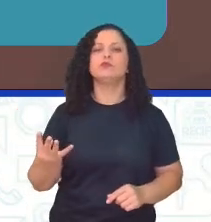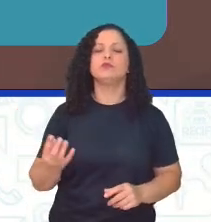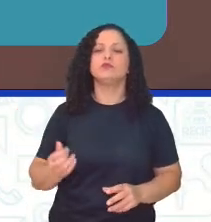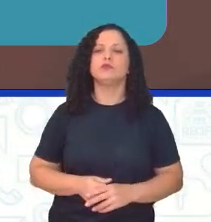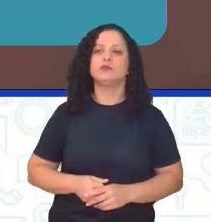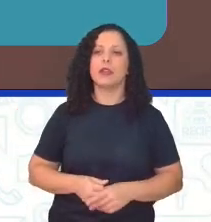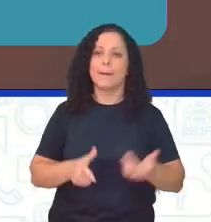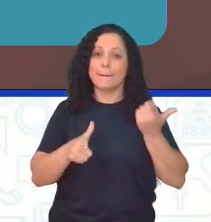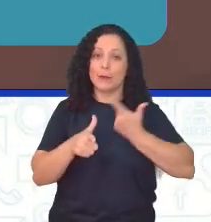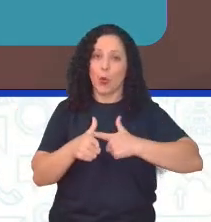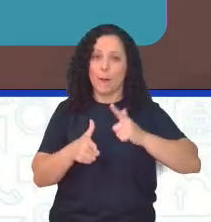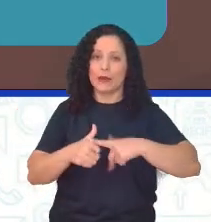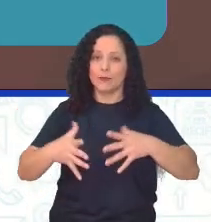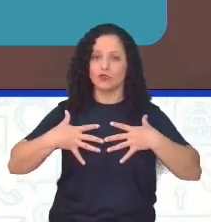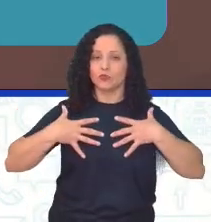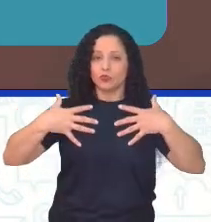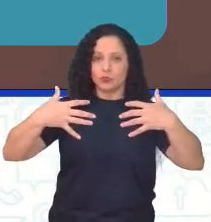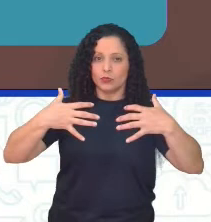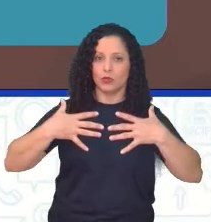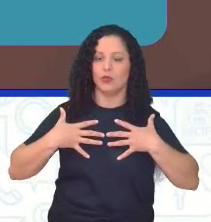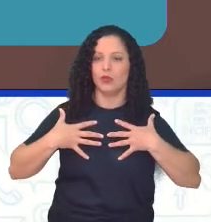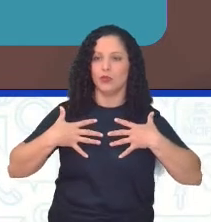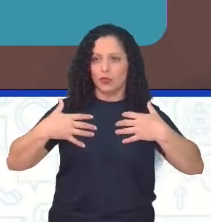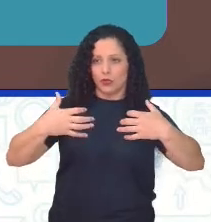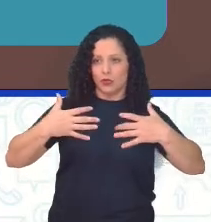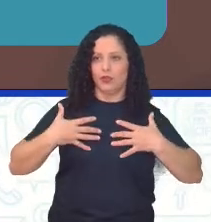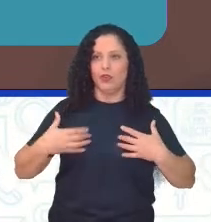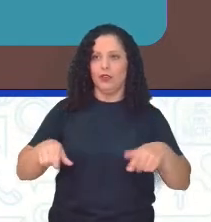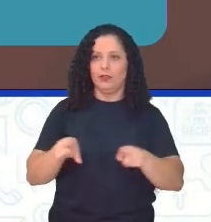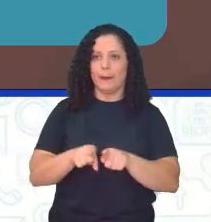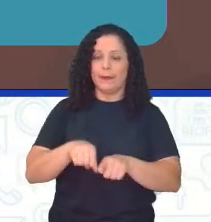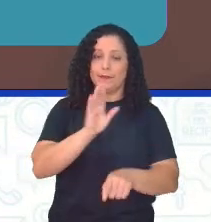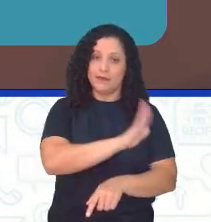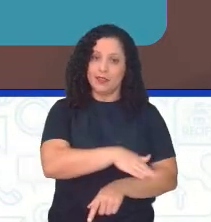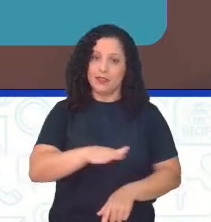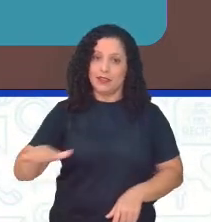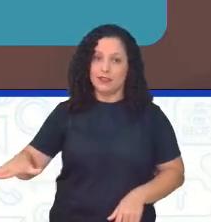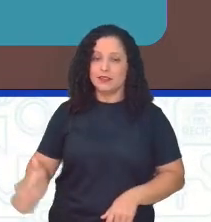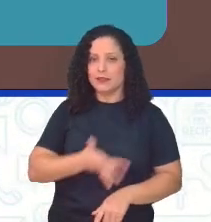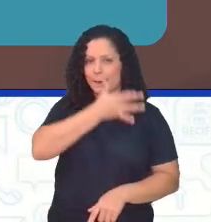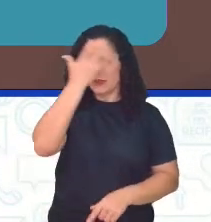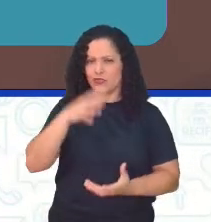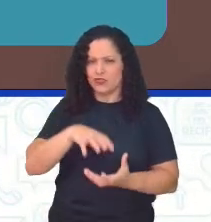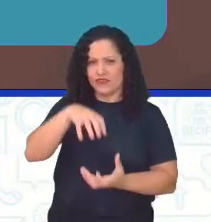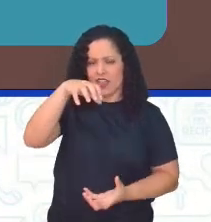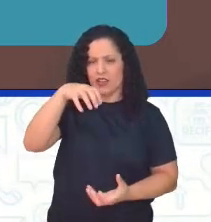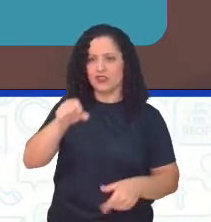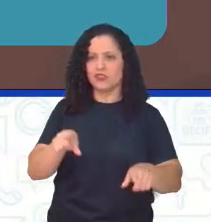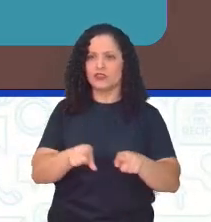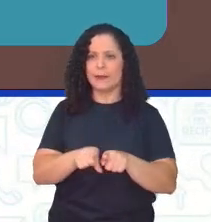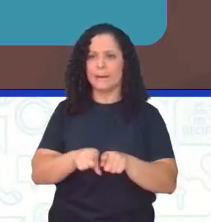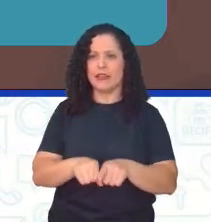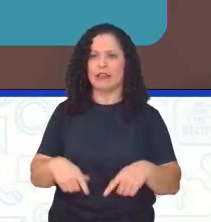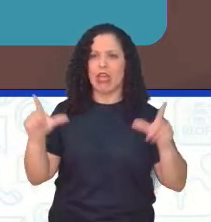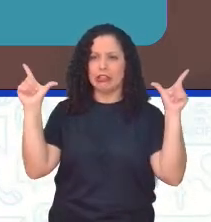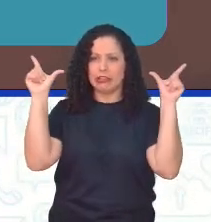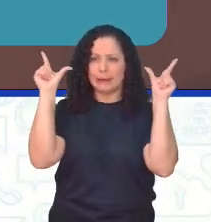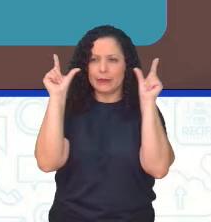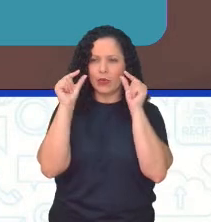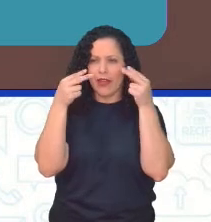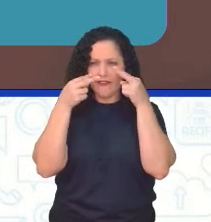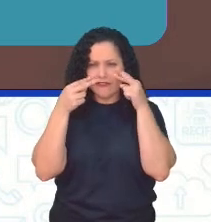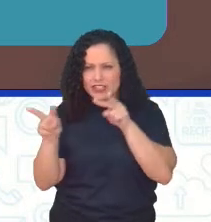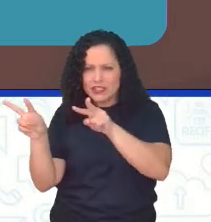respiratórios e o agravamento daqueles já existentes, principalmente em crianças e idosos. Redução da visibilidade, né? Já tá ali no meio da